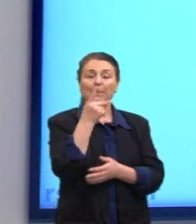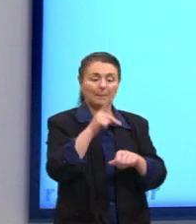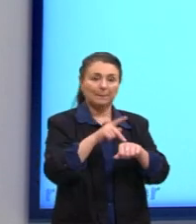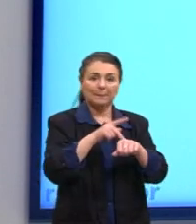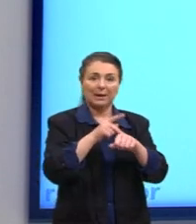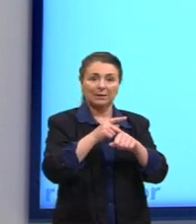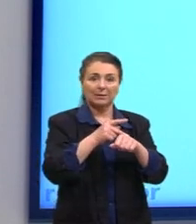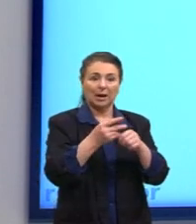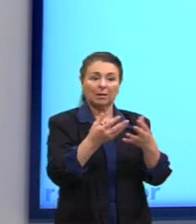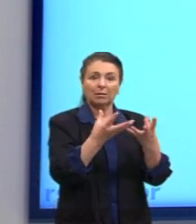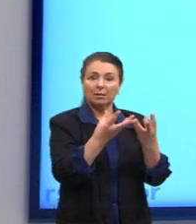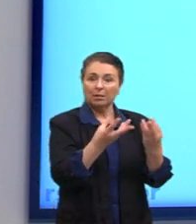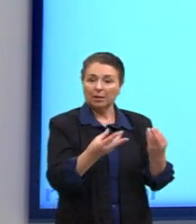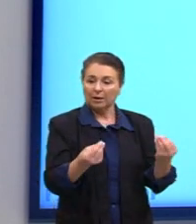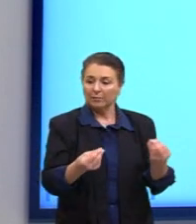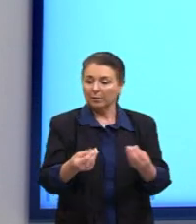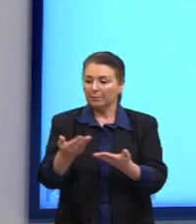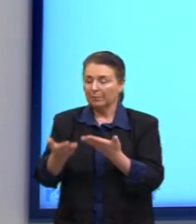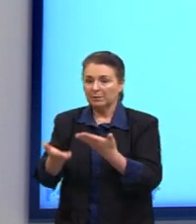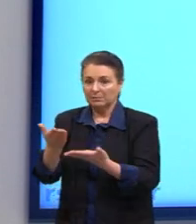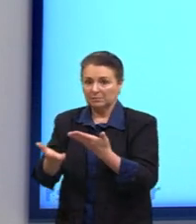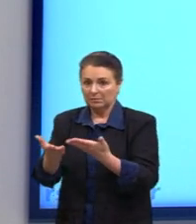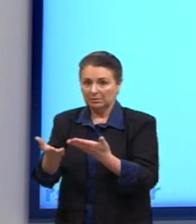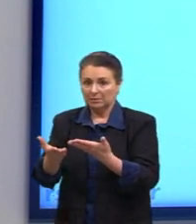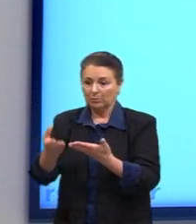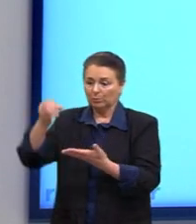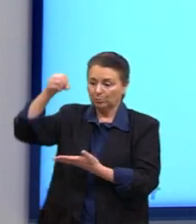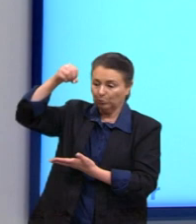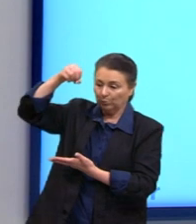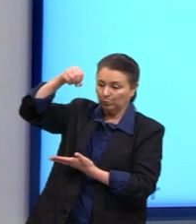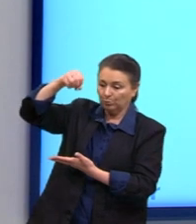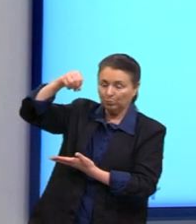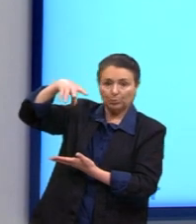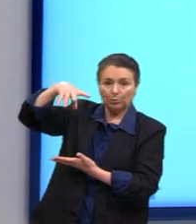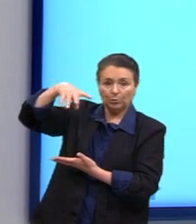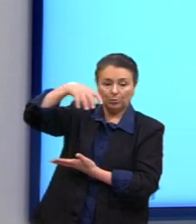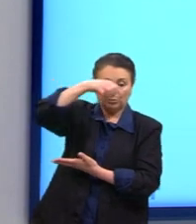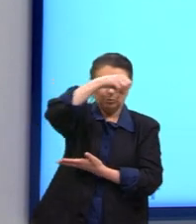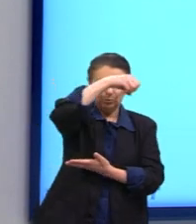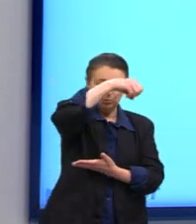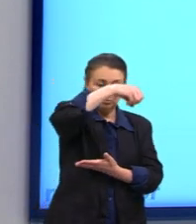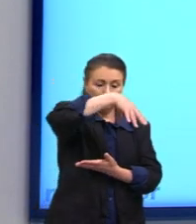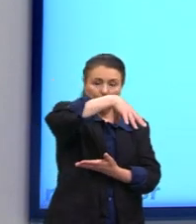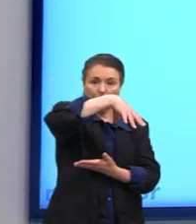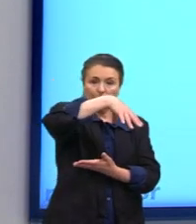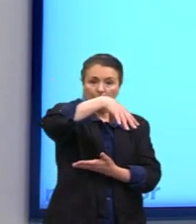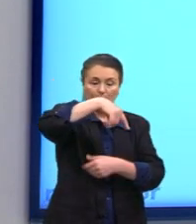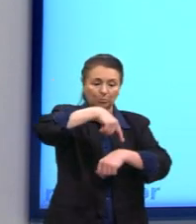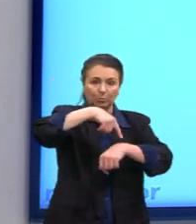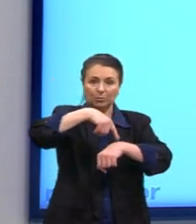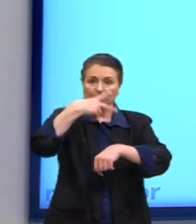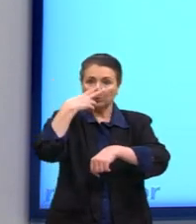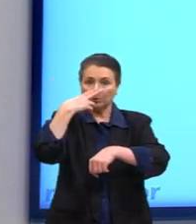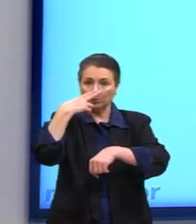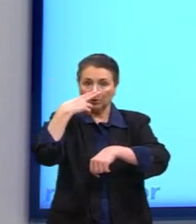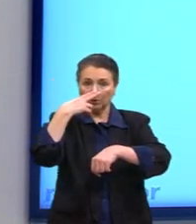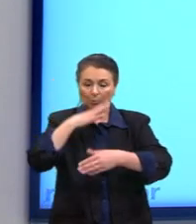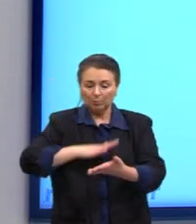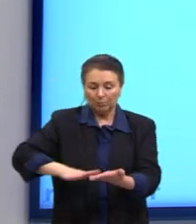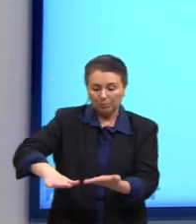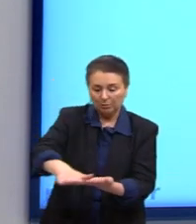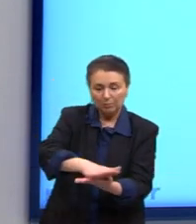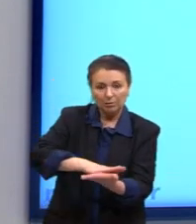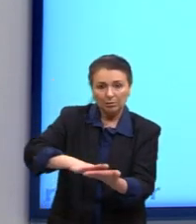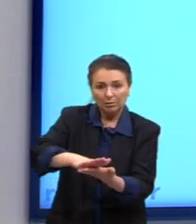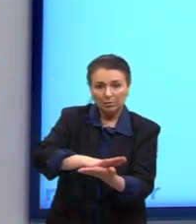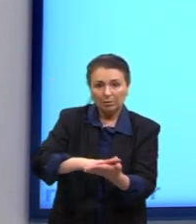abandonadas livremente de uma mesma altura, deveriam levar o mesmo tempo para chegar ao solo. Tal afirmação é